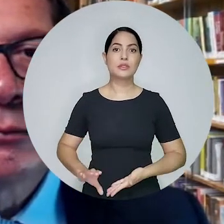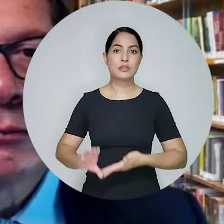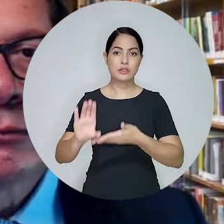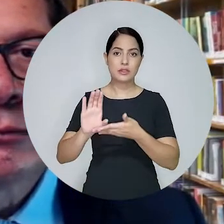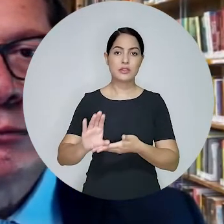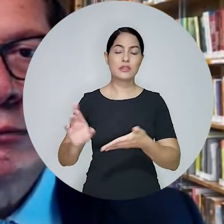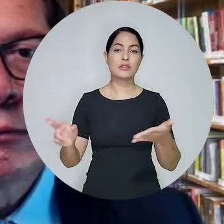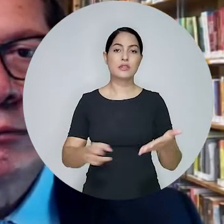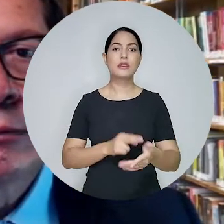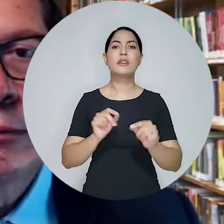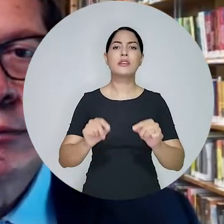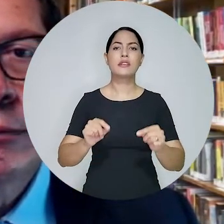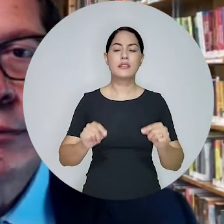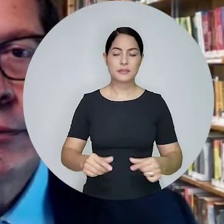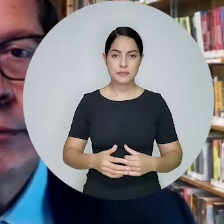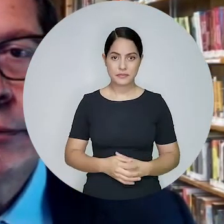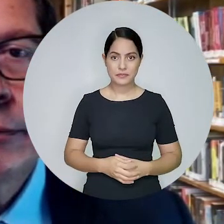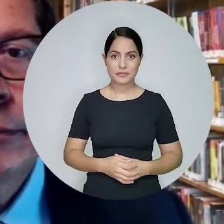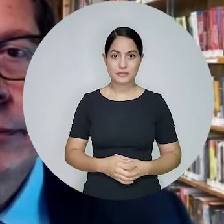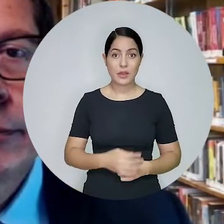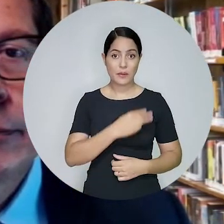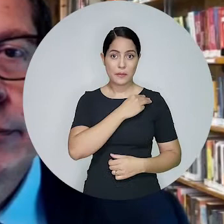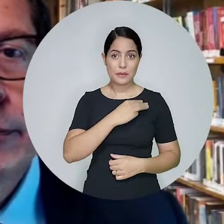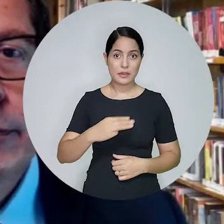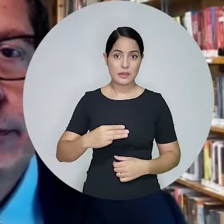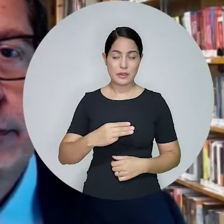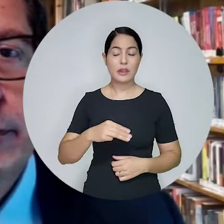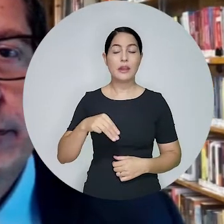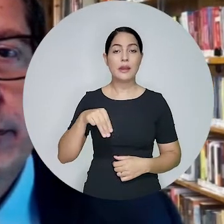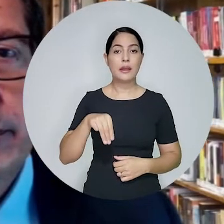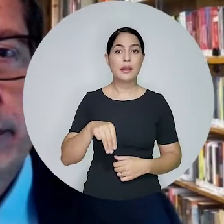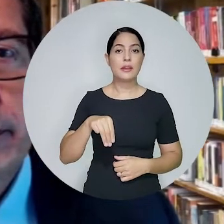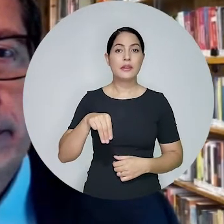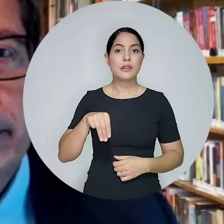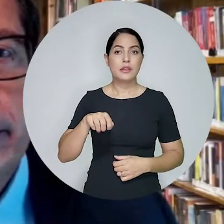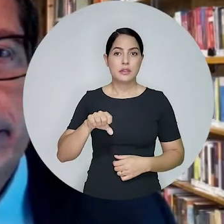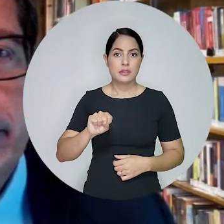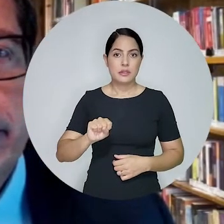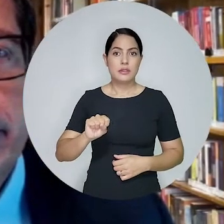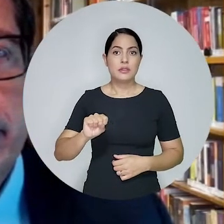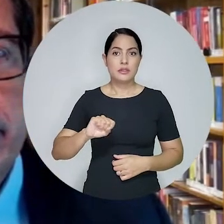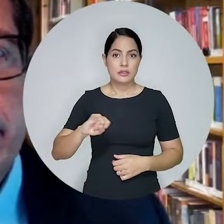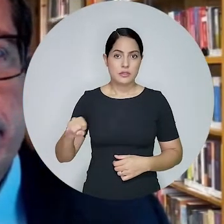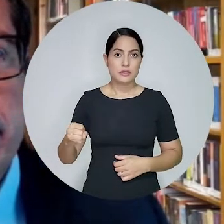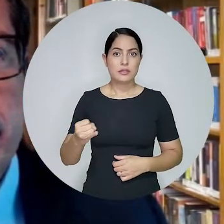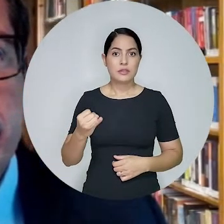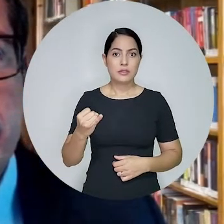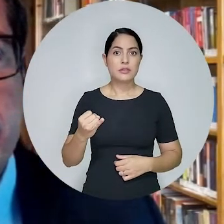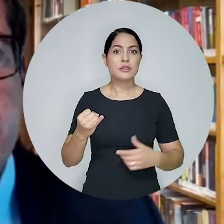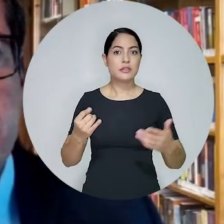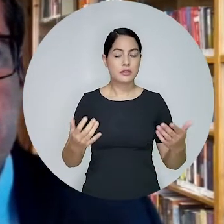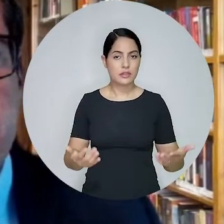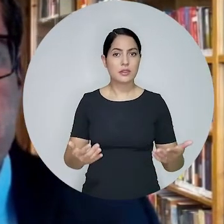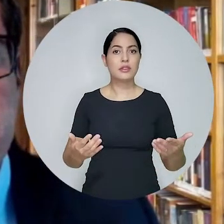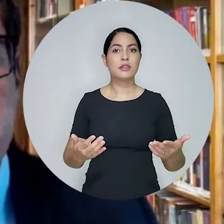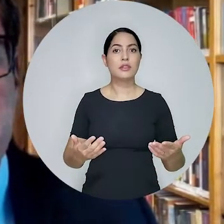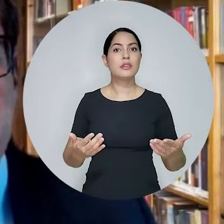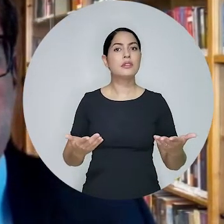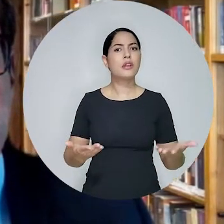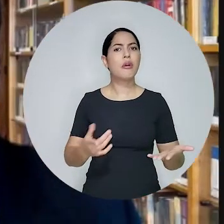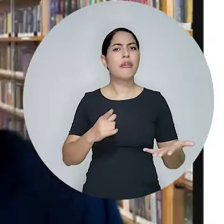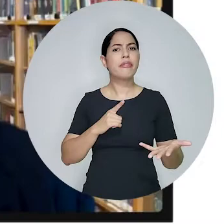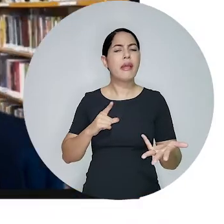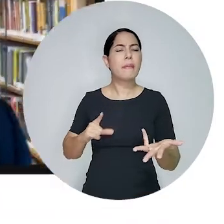presidente do Conselho Editorial do Periódico, o ministro do Superior Tribunal de Justiça e ao editor-chefe da revista, Tiago